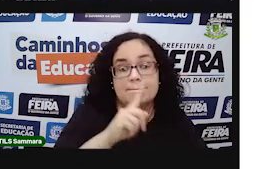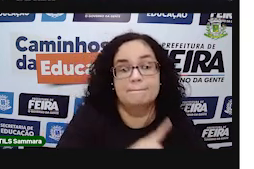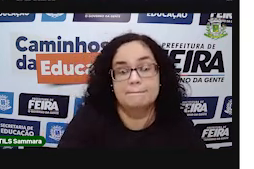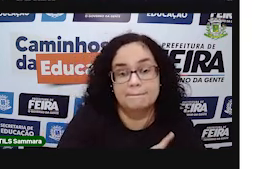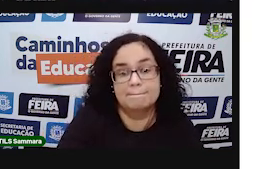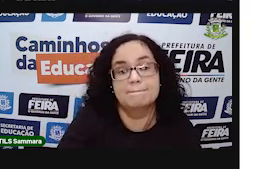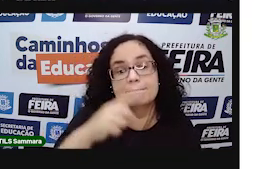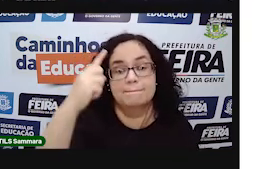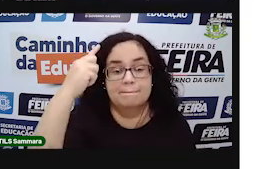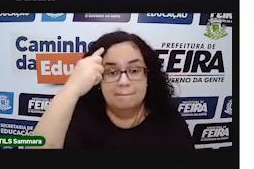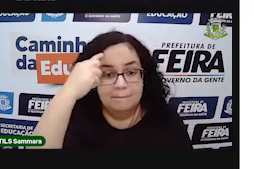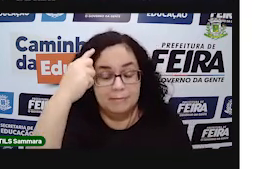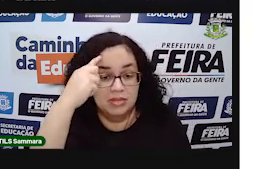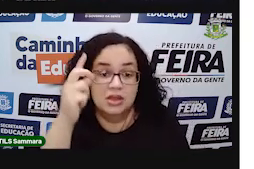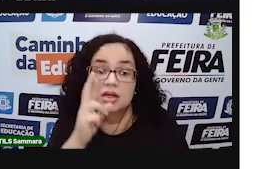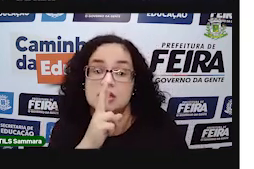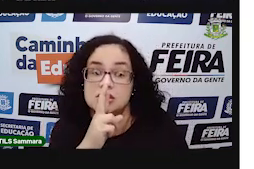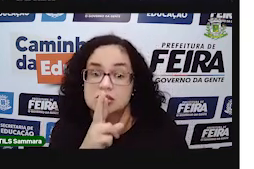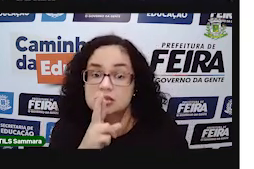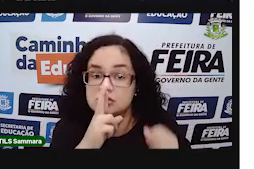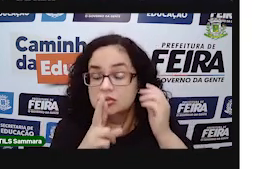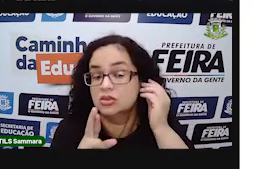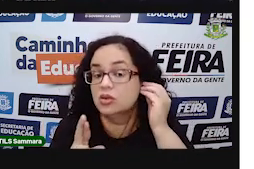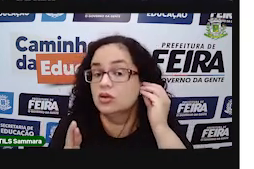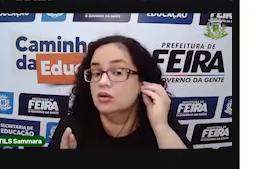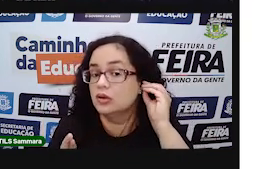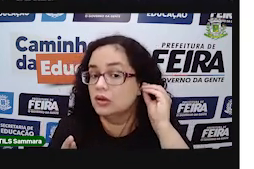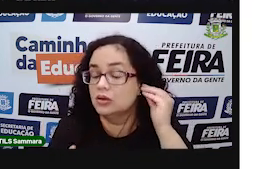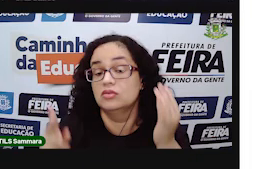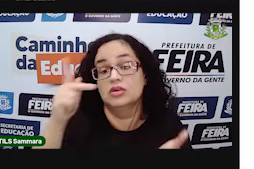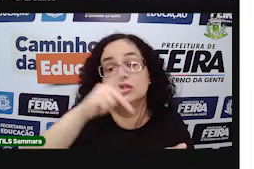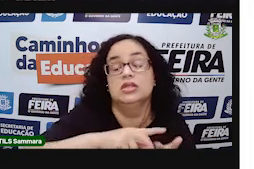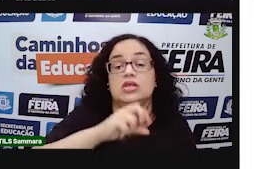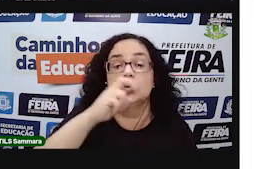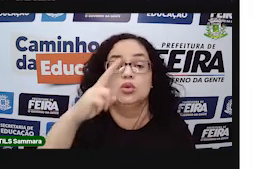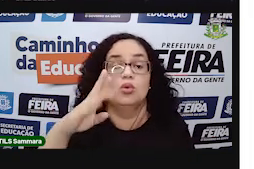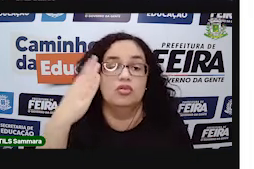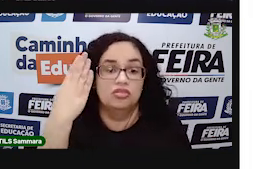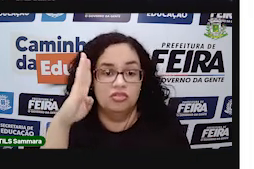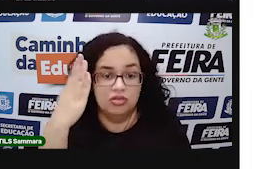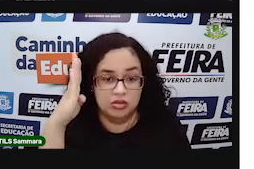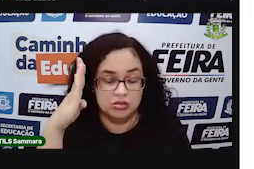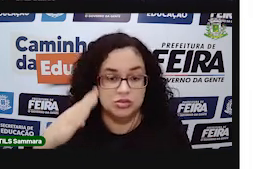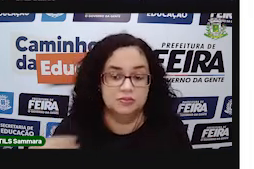pensar na sua resposta. Verdadeiro ou falso?